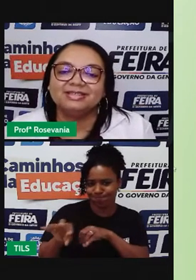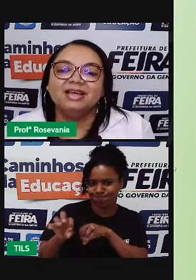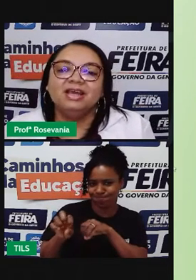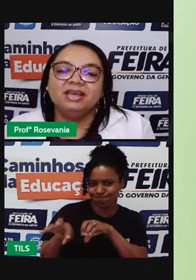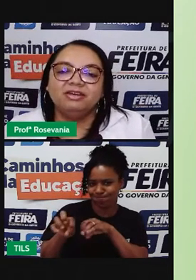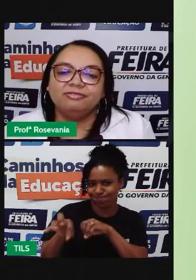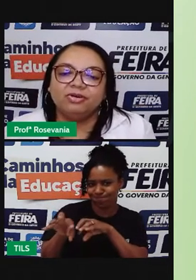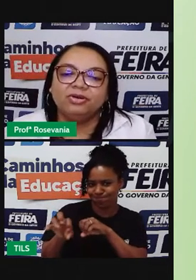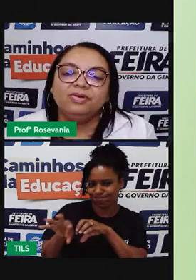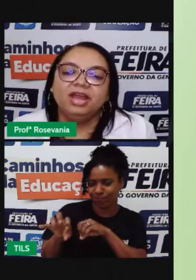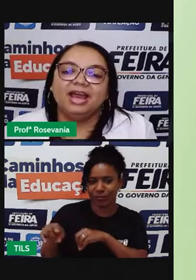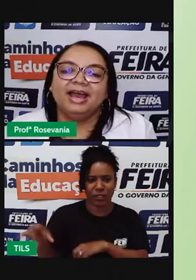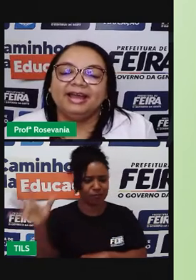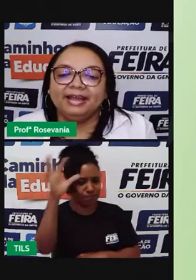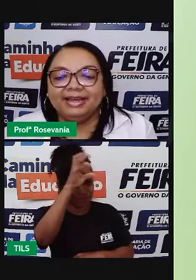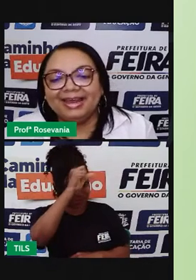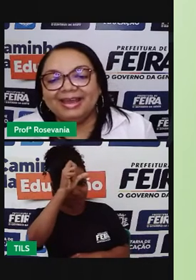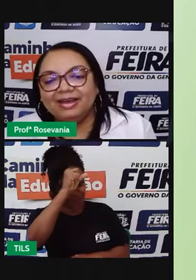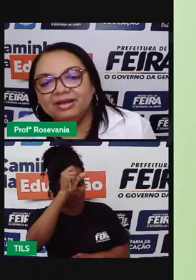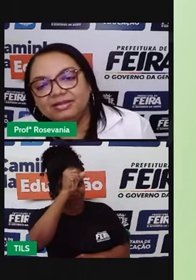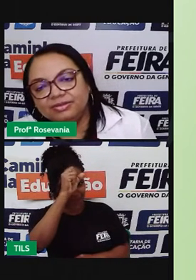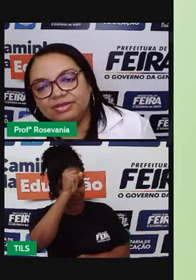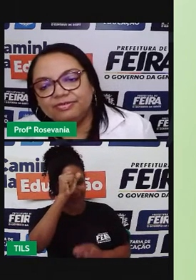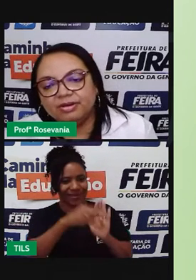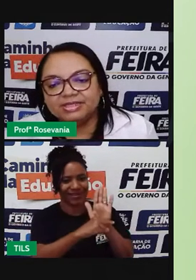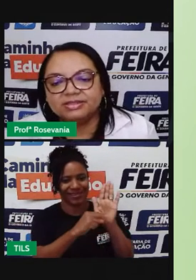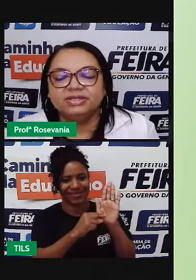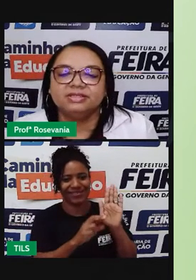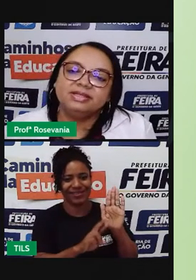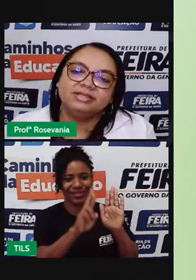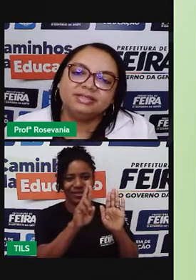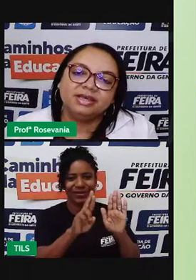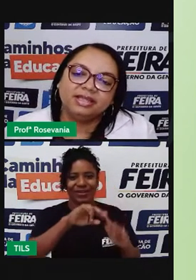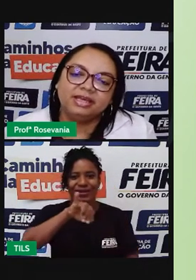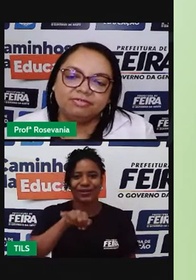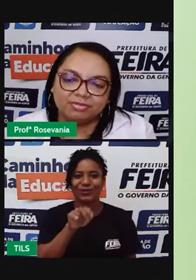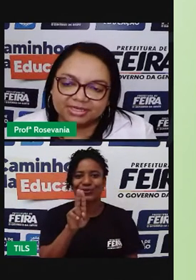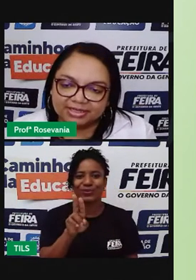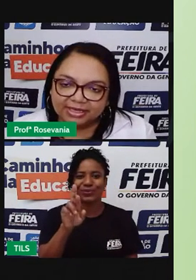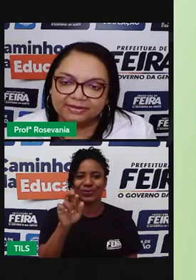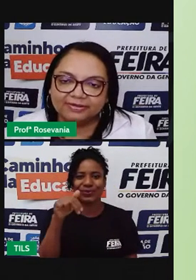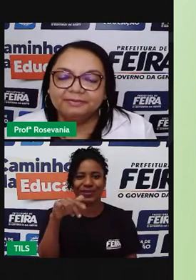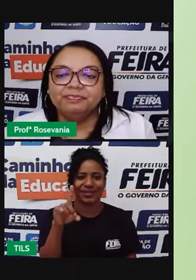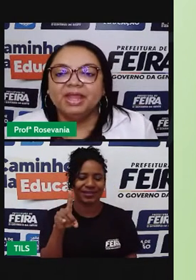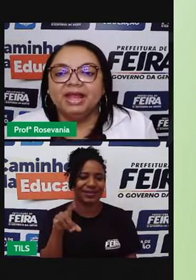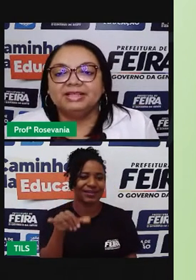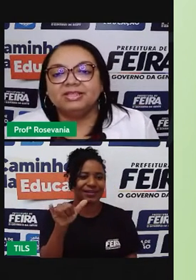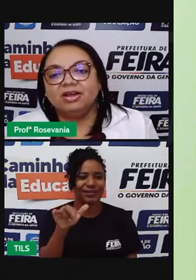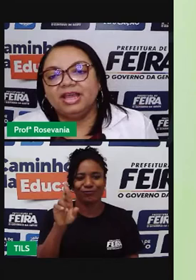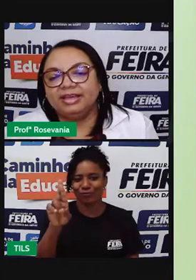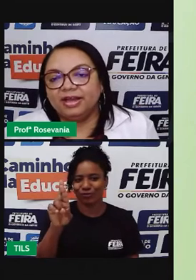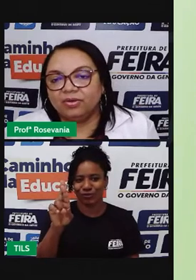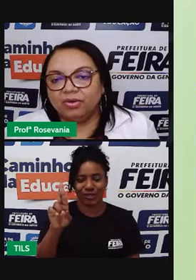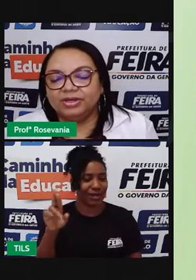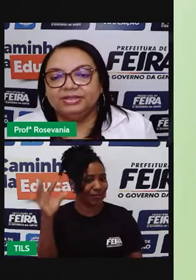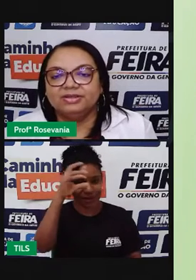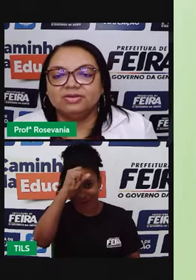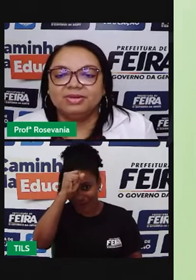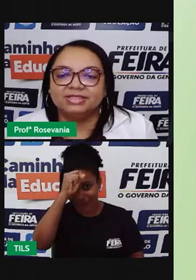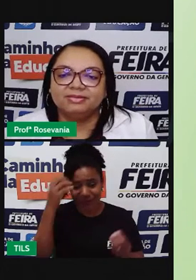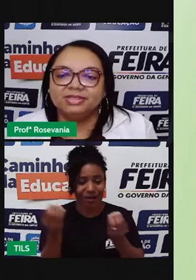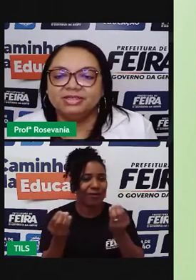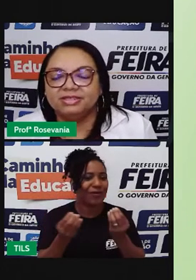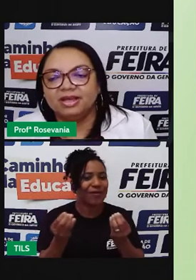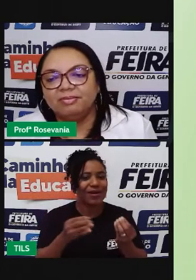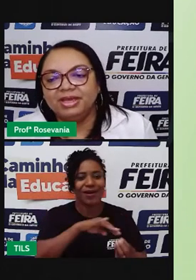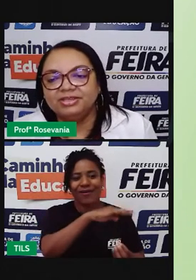mestres. E foram agregando informações nesse relevo brasileiro, né. Só que aí, agora, nós